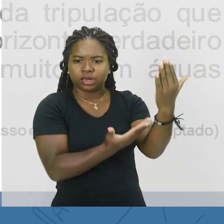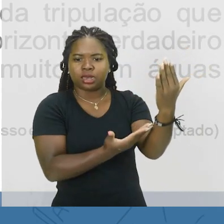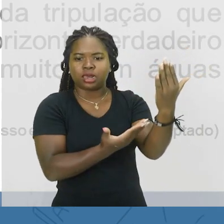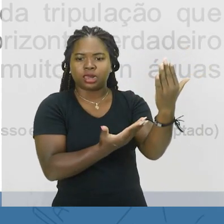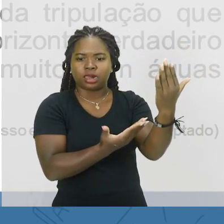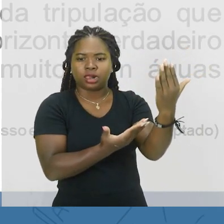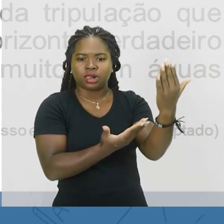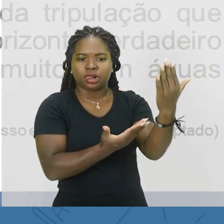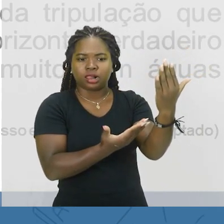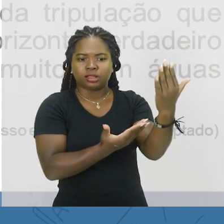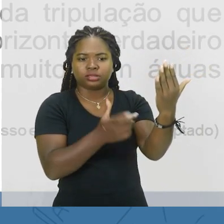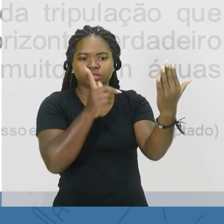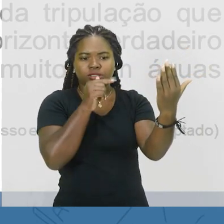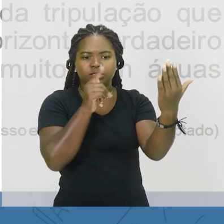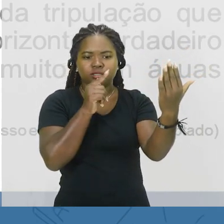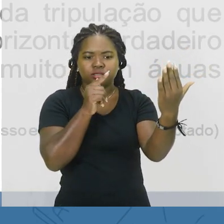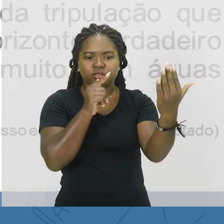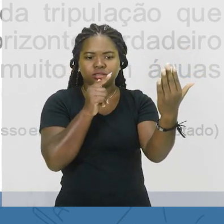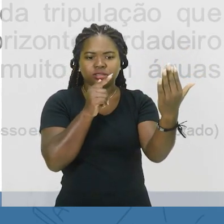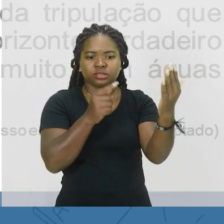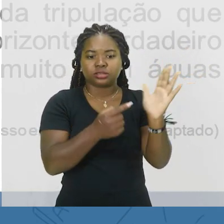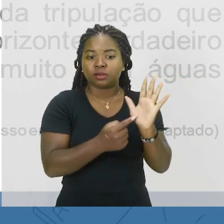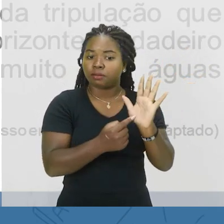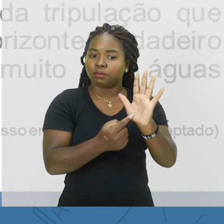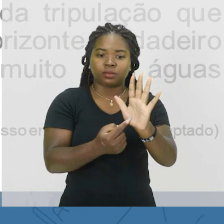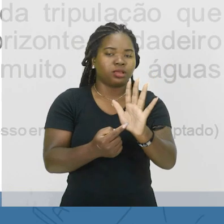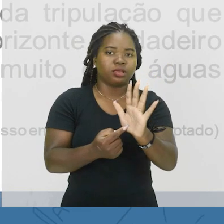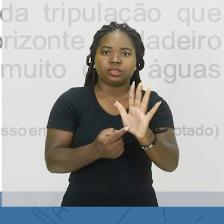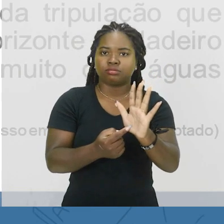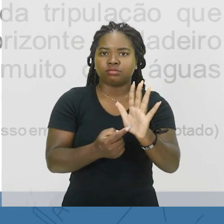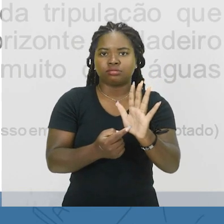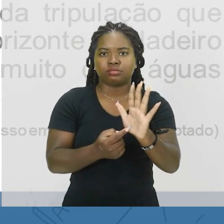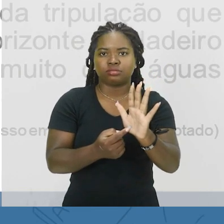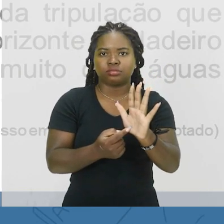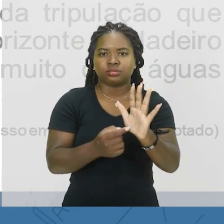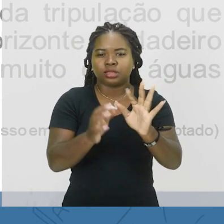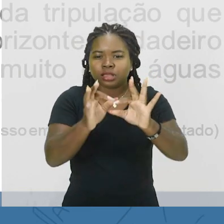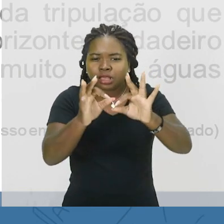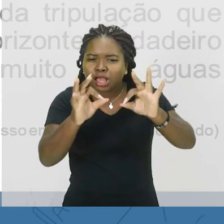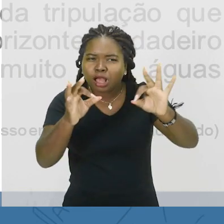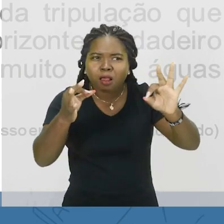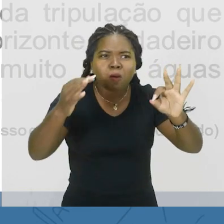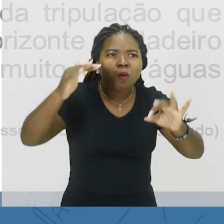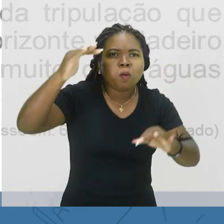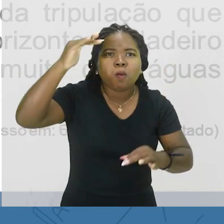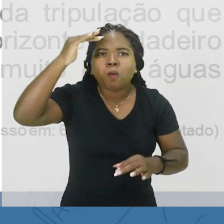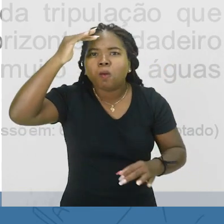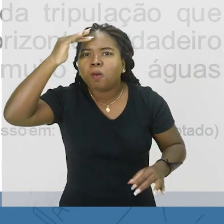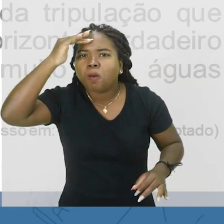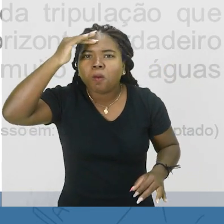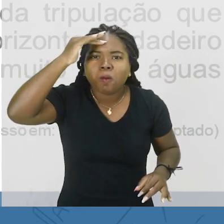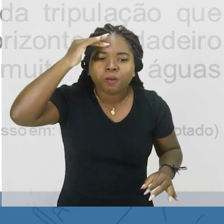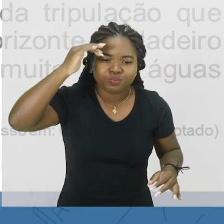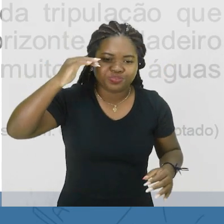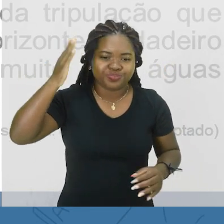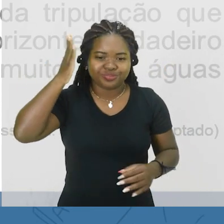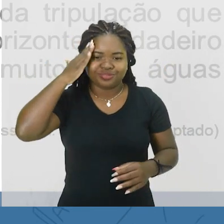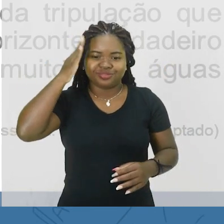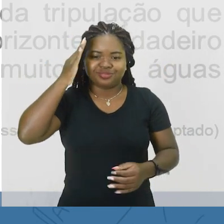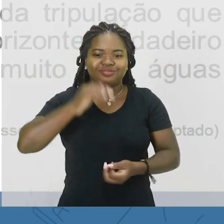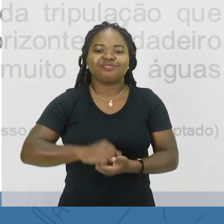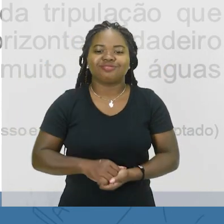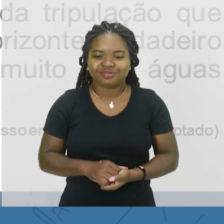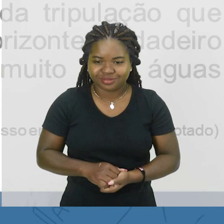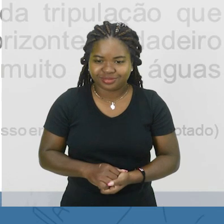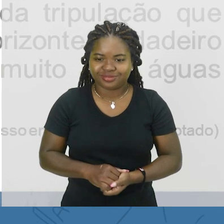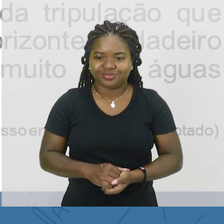pode ser desviada, né, por uma camada em comum de ar quente